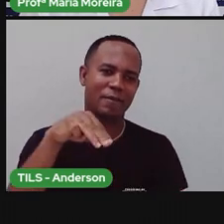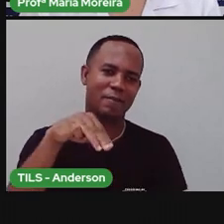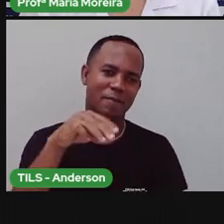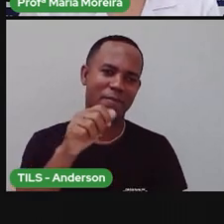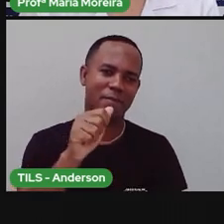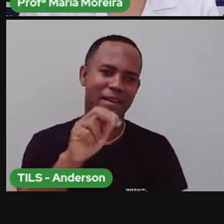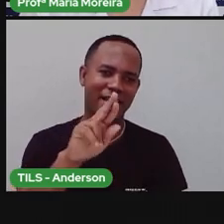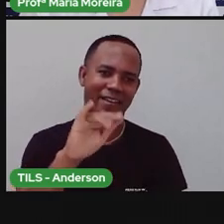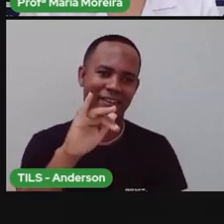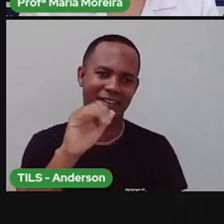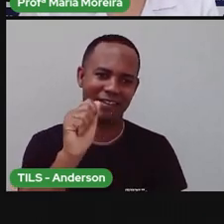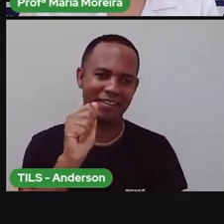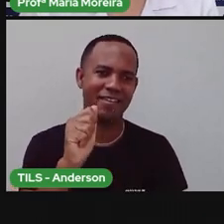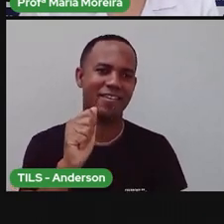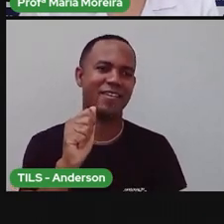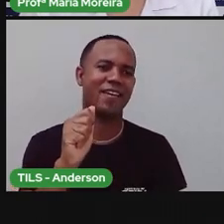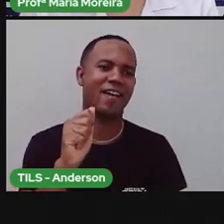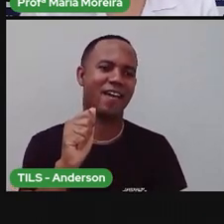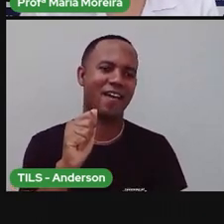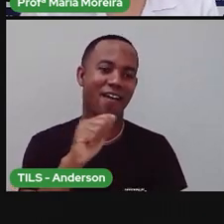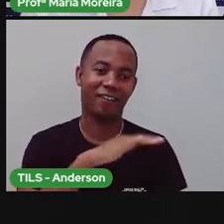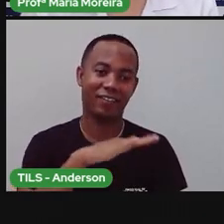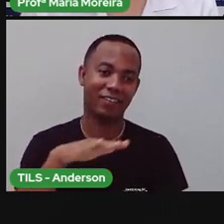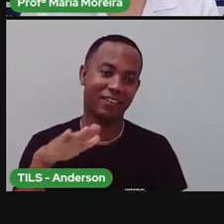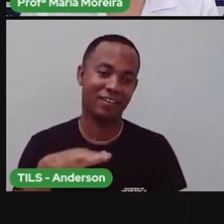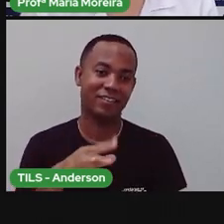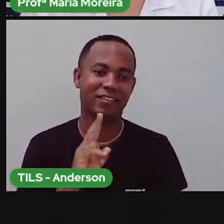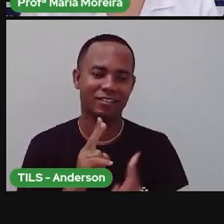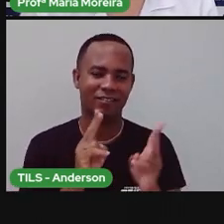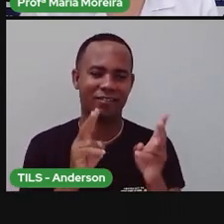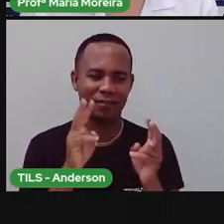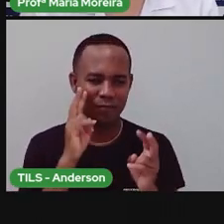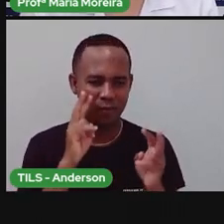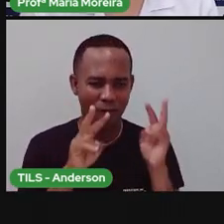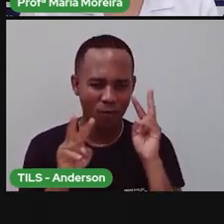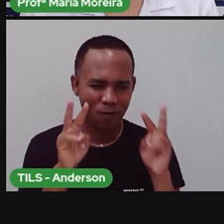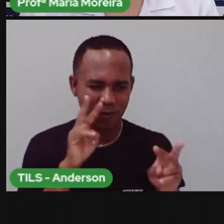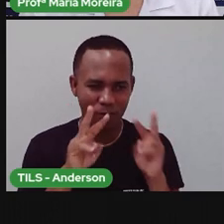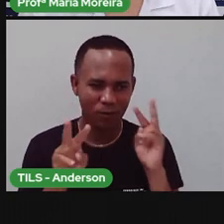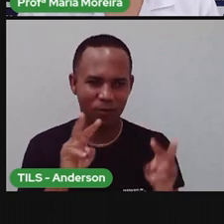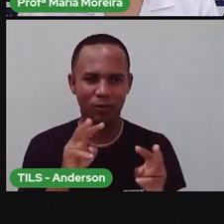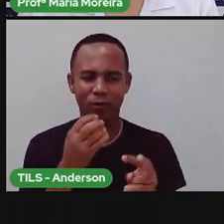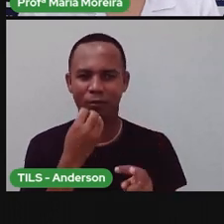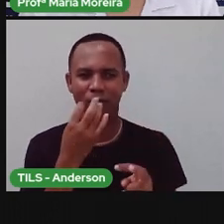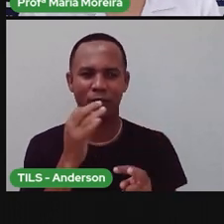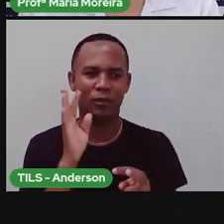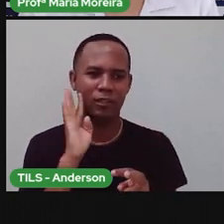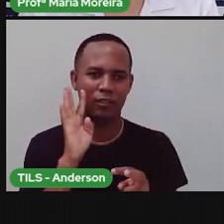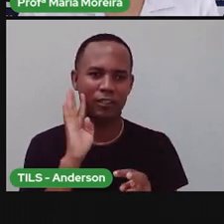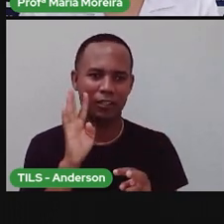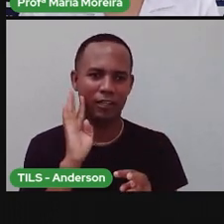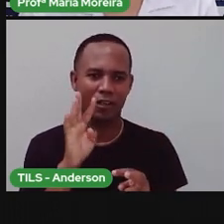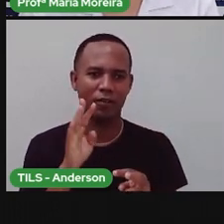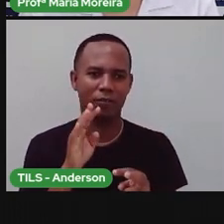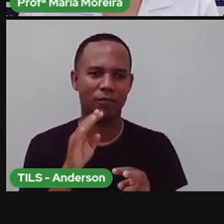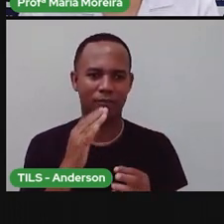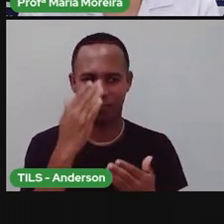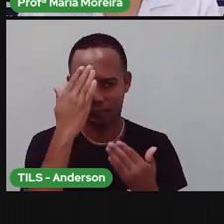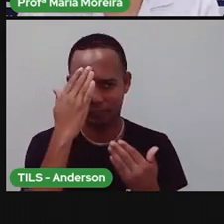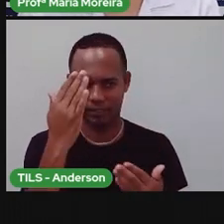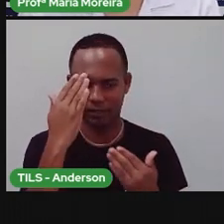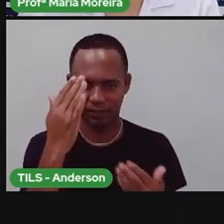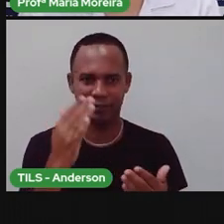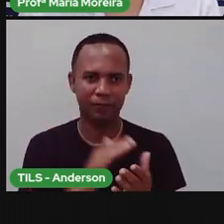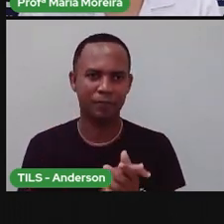Você está sempre ativa aí nos comentários e de olho nos meninos. Muitíssimo obrigado, tá?